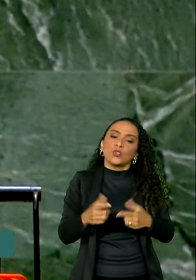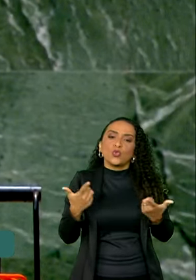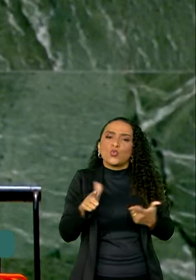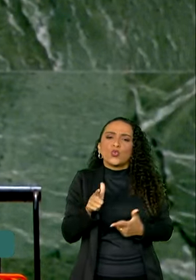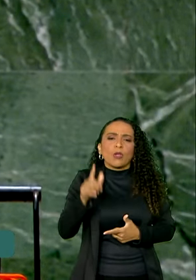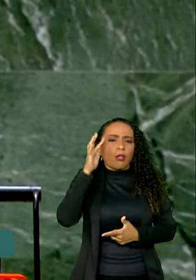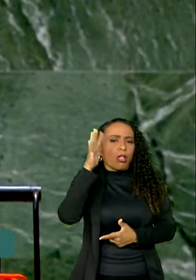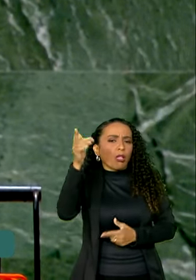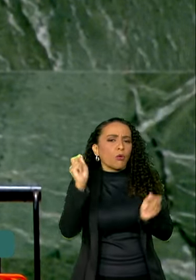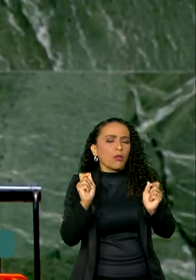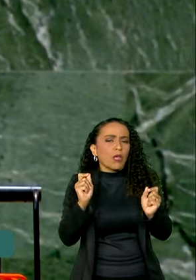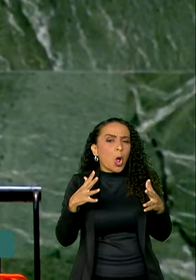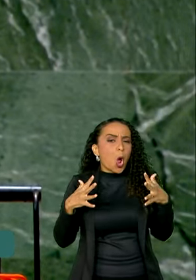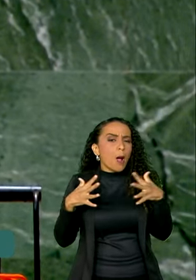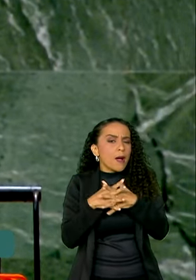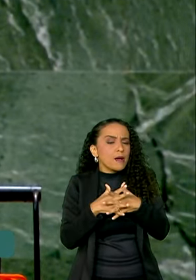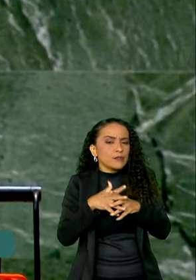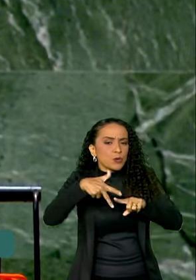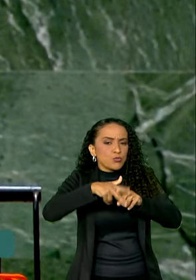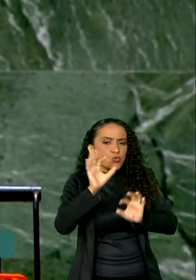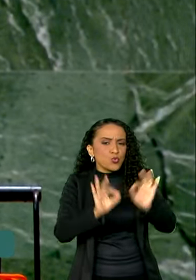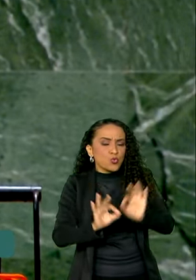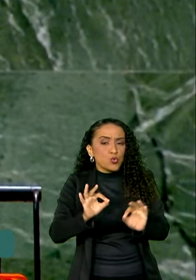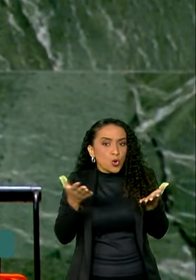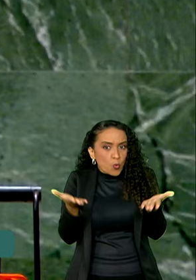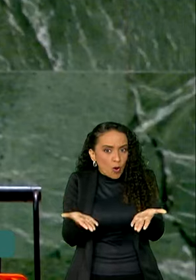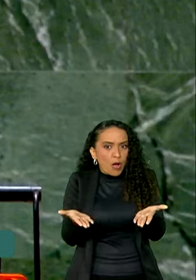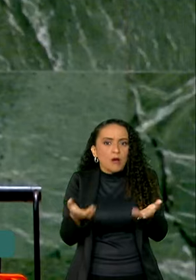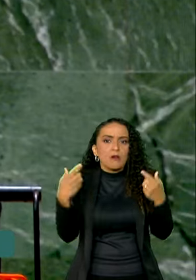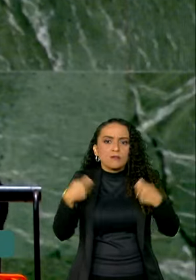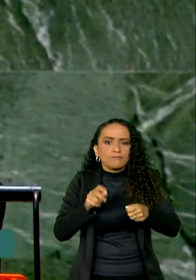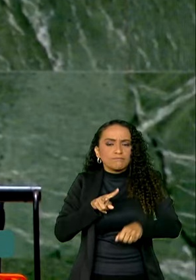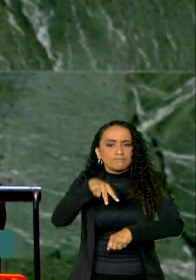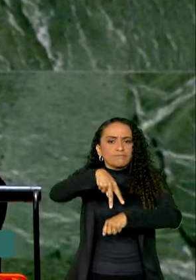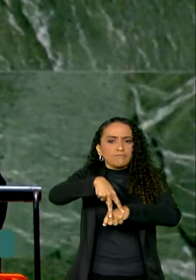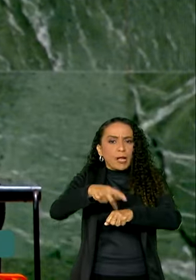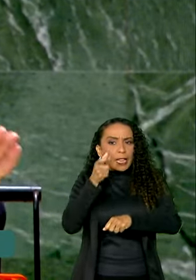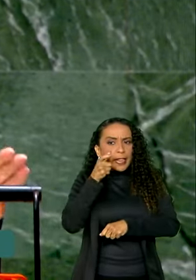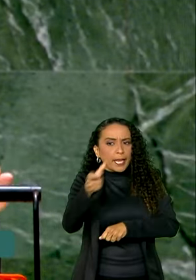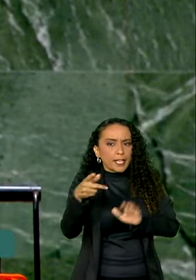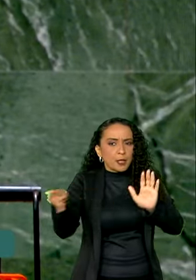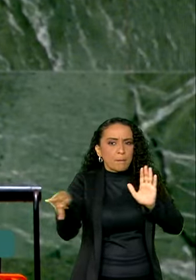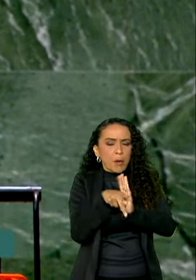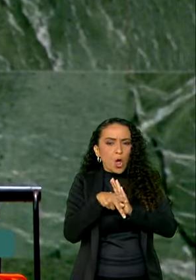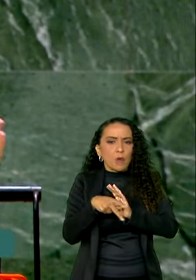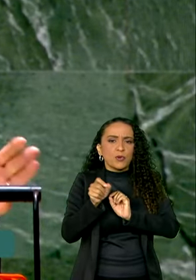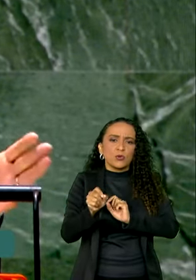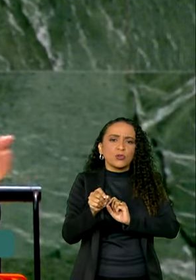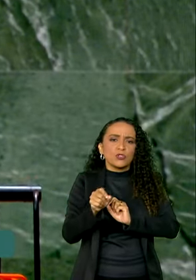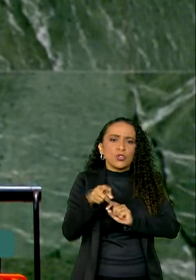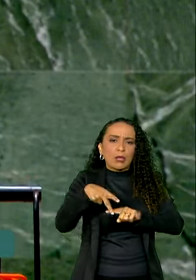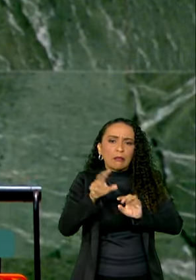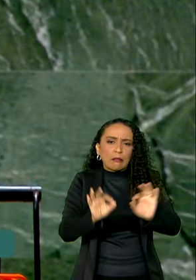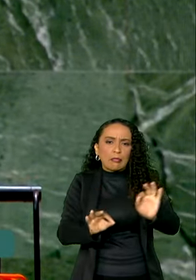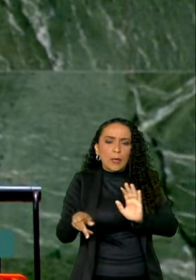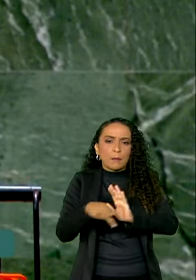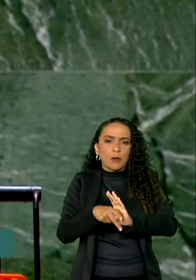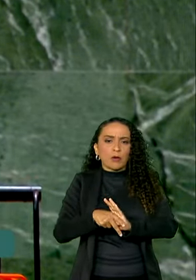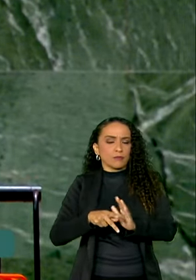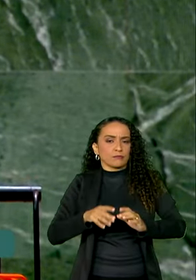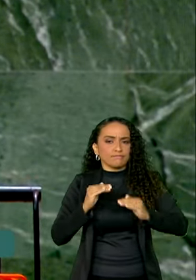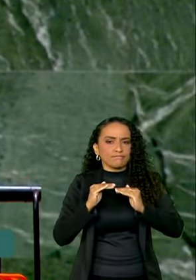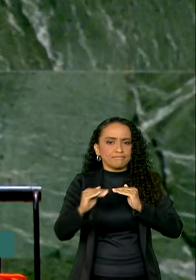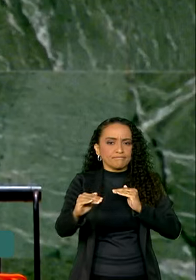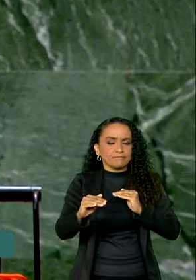sobre a complexidade de uma reforma como essa, que enfrentará interesses cristalizados de manutenção do status quo.